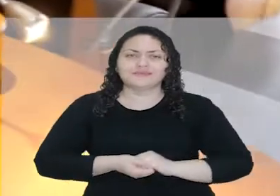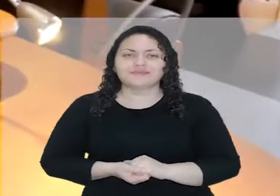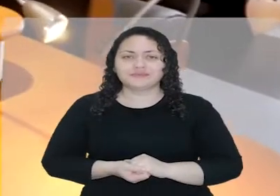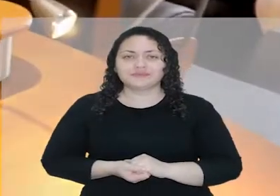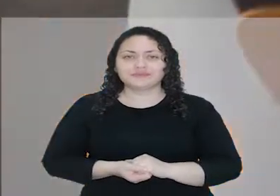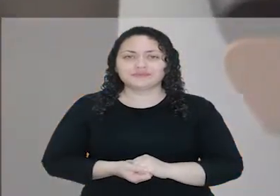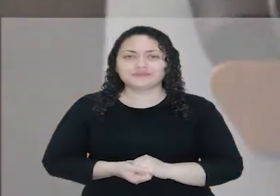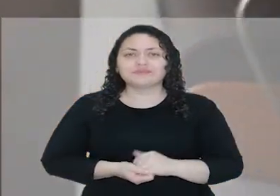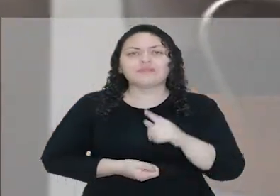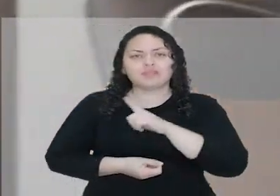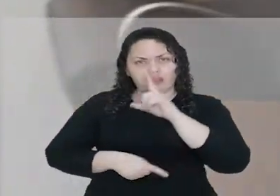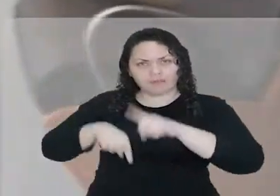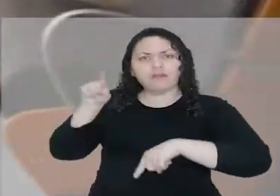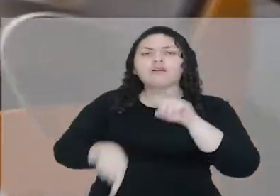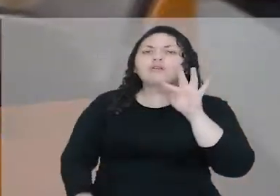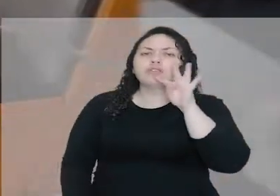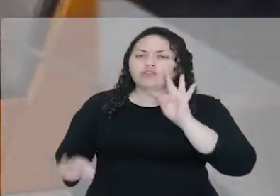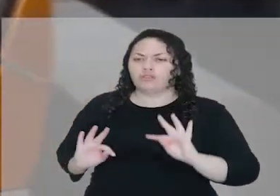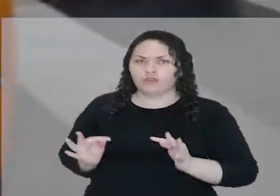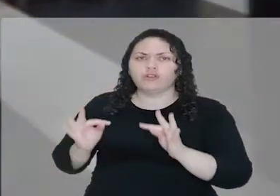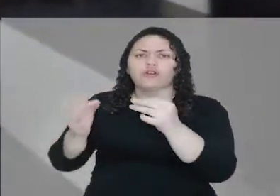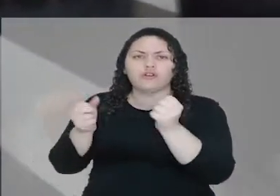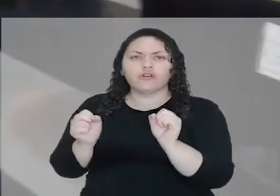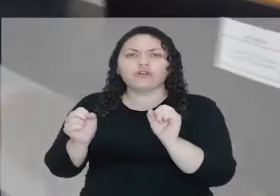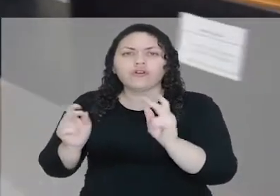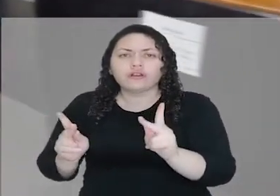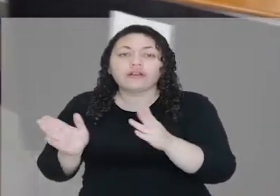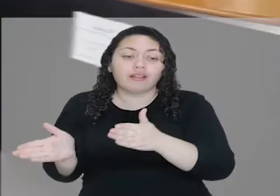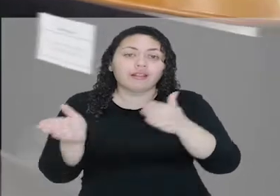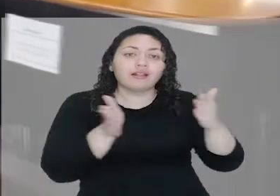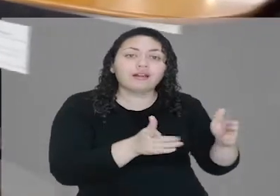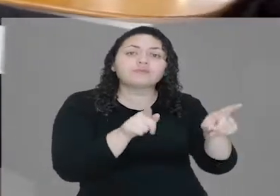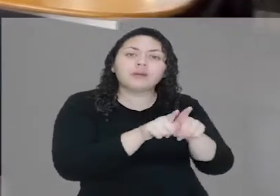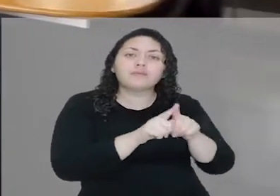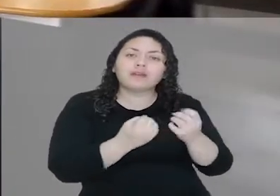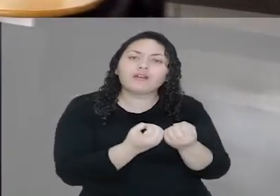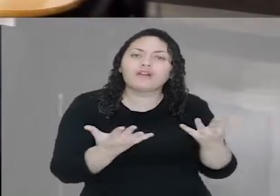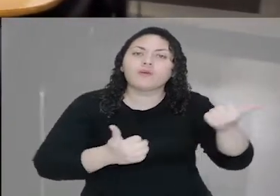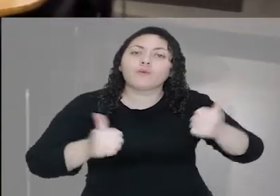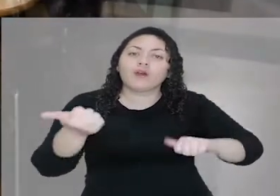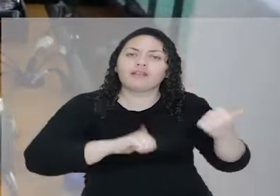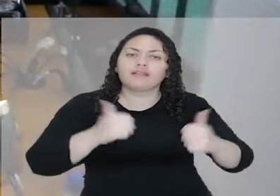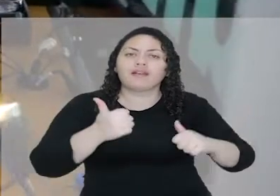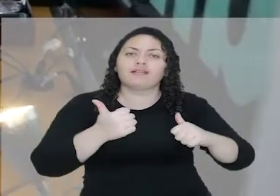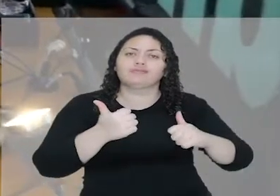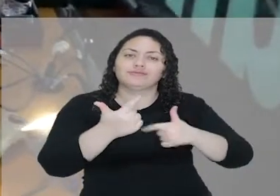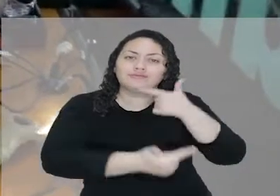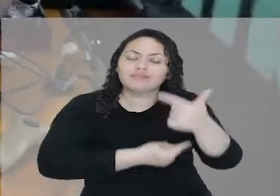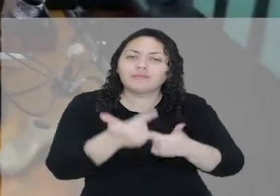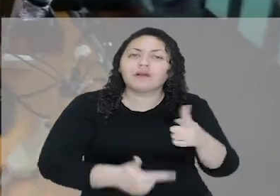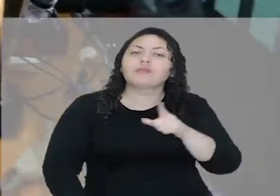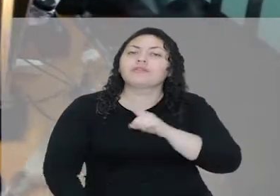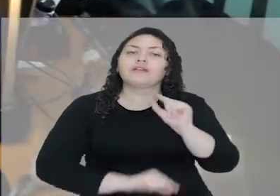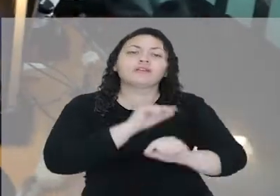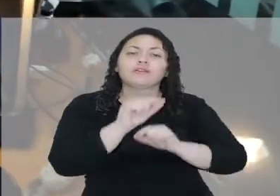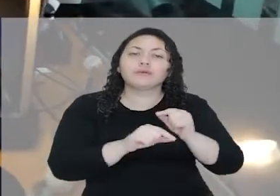Além dos recursos tecnológicos, para manter a qualidade dos serviços oferecidos, a biblioteca conta com o trabalho técnico dos